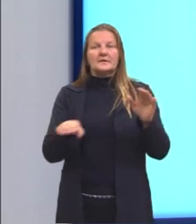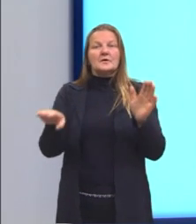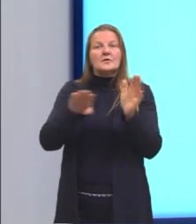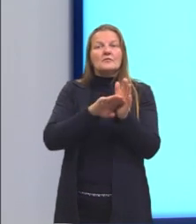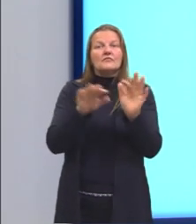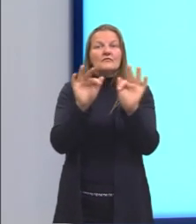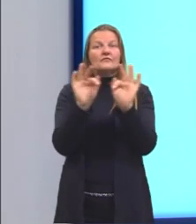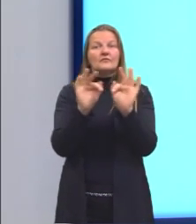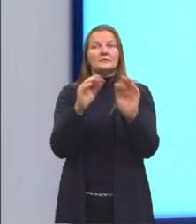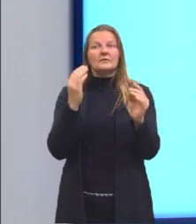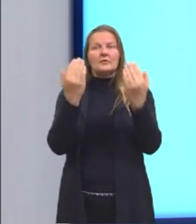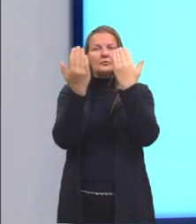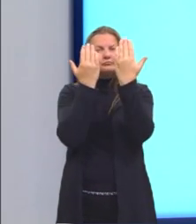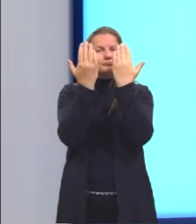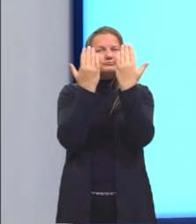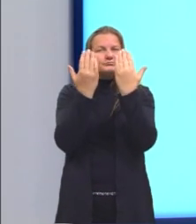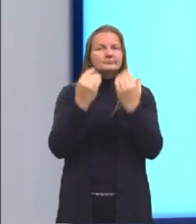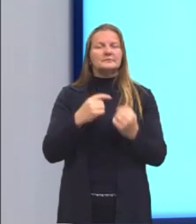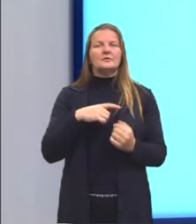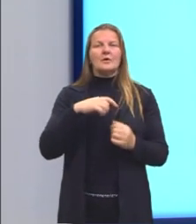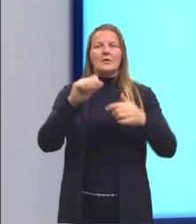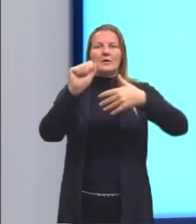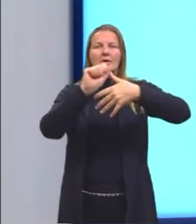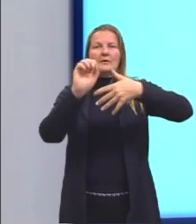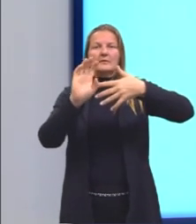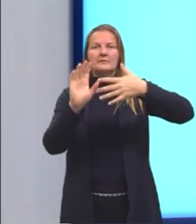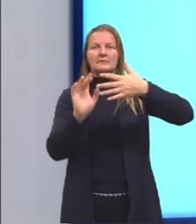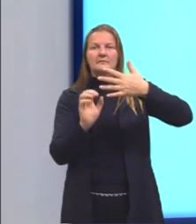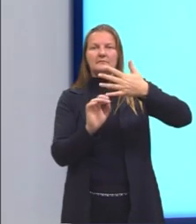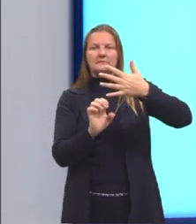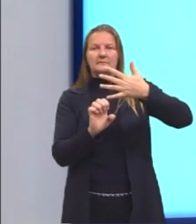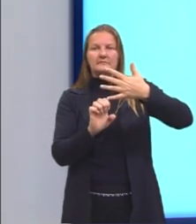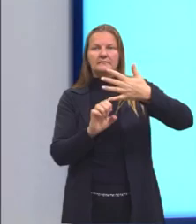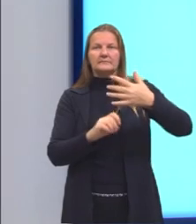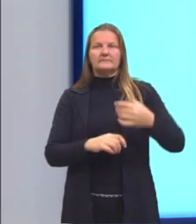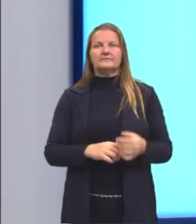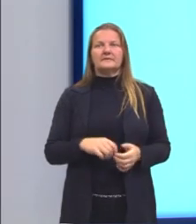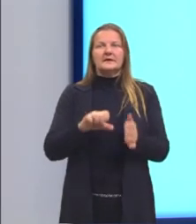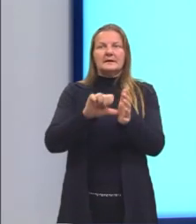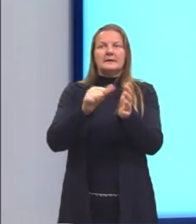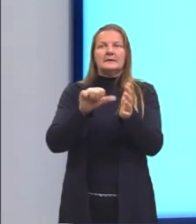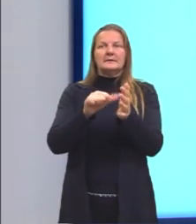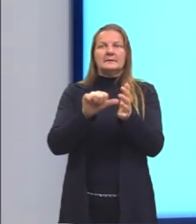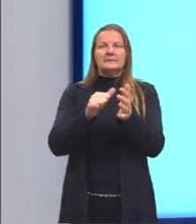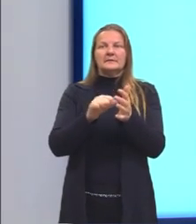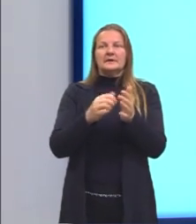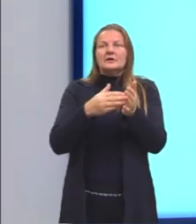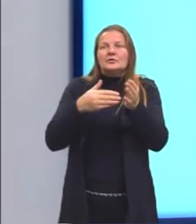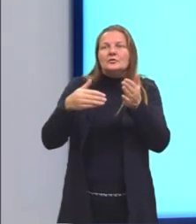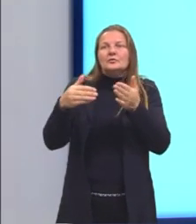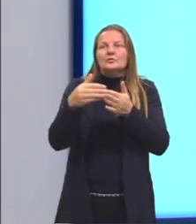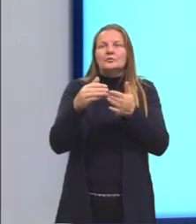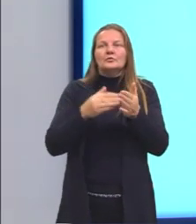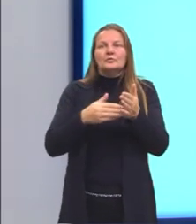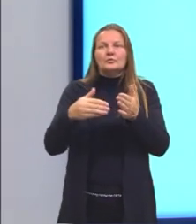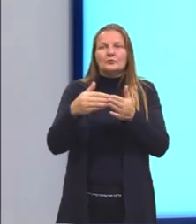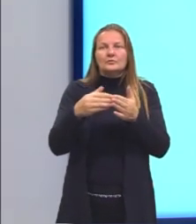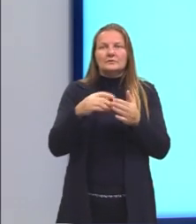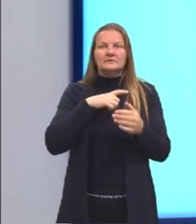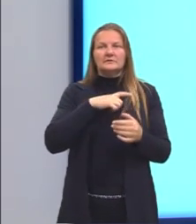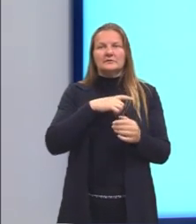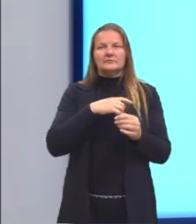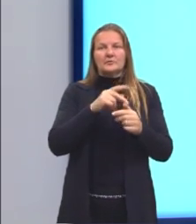e vamos comparar com as alternativas que nós temos. Primeiro que em todas as alternativas tem um padrão,